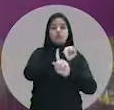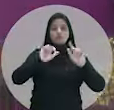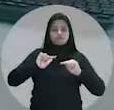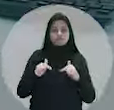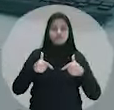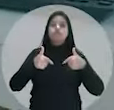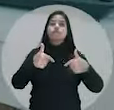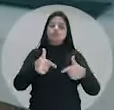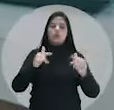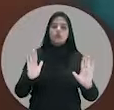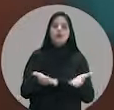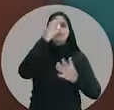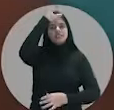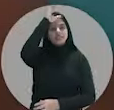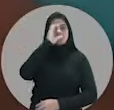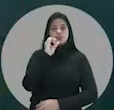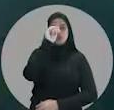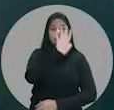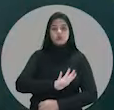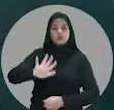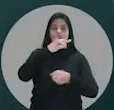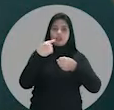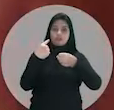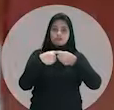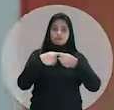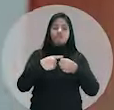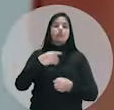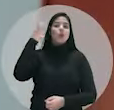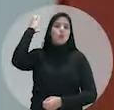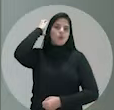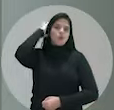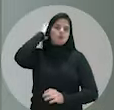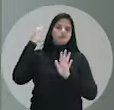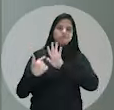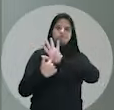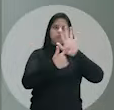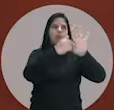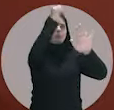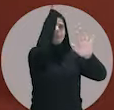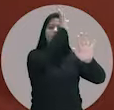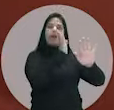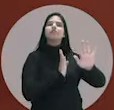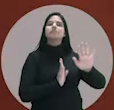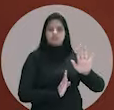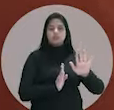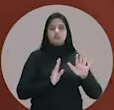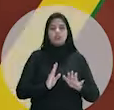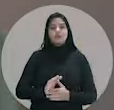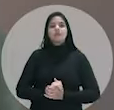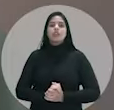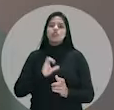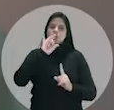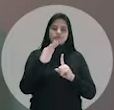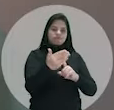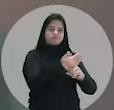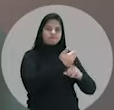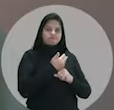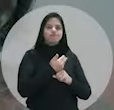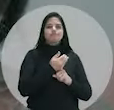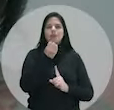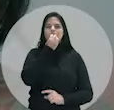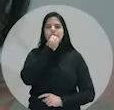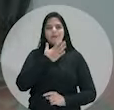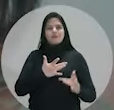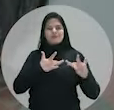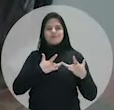Mulheres em Ação, que promove a cidadania em toda a cidade. É Cuiabá dando exemplo pro país. Só o fato de você estar sendo acolhida